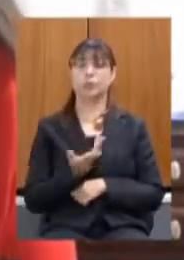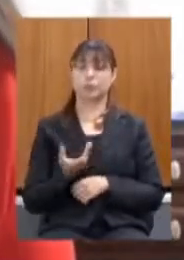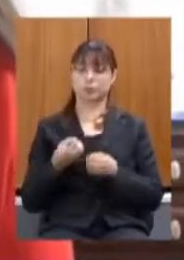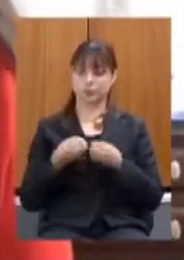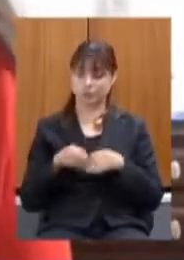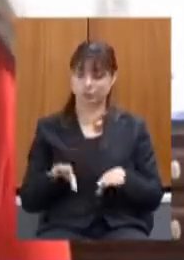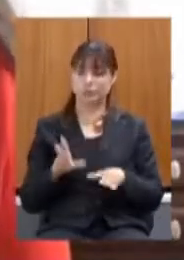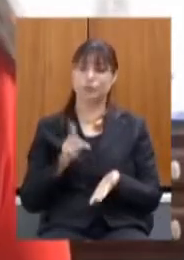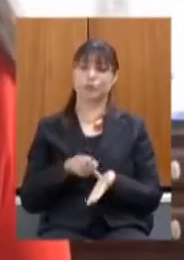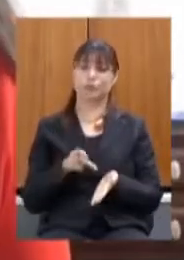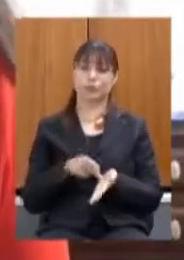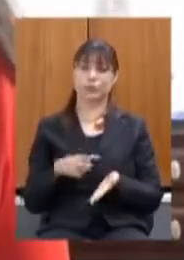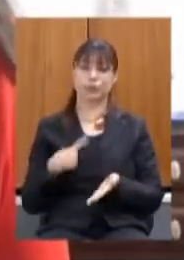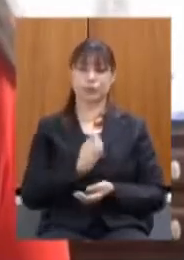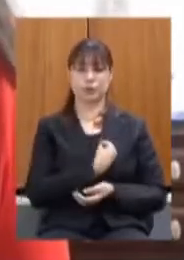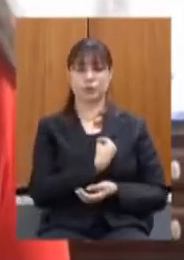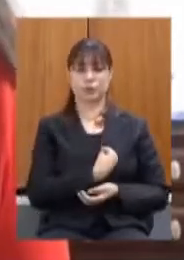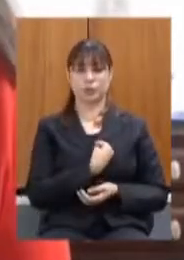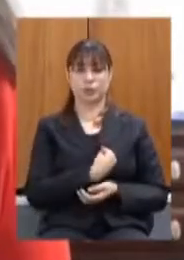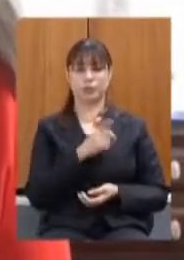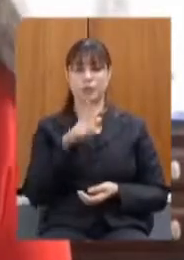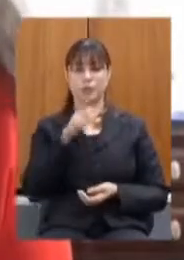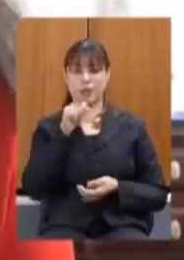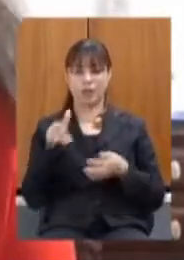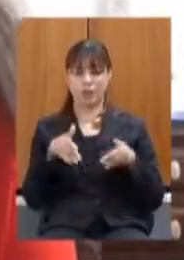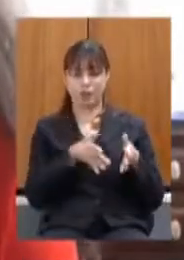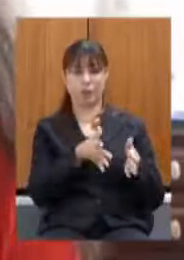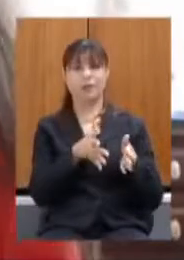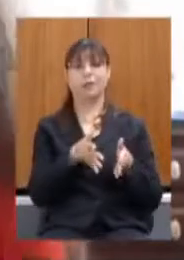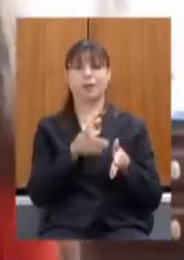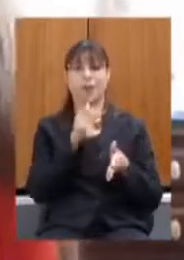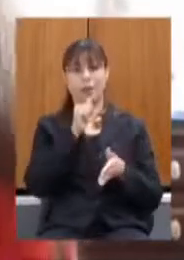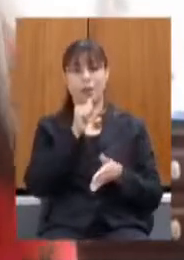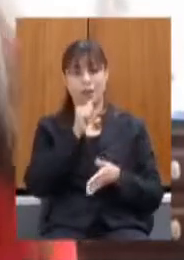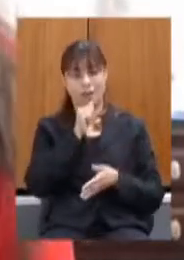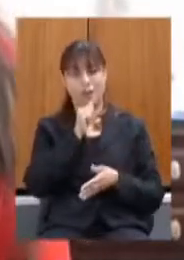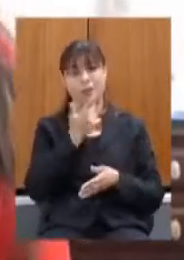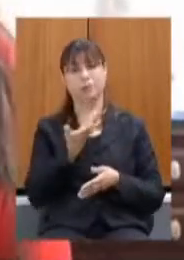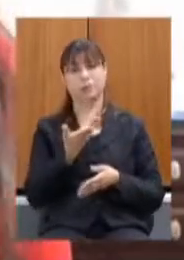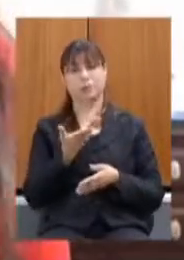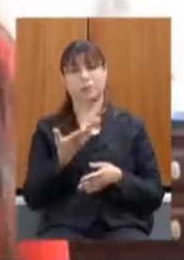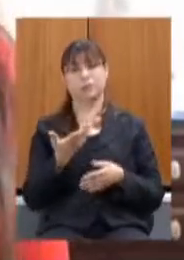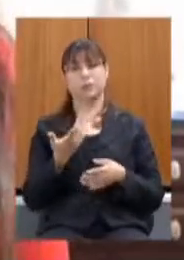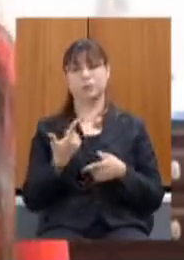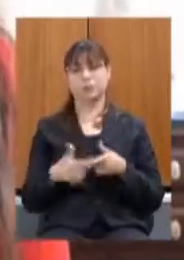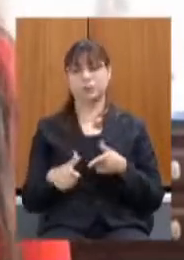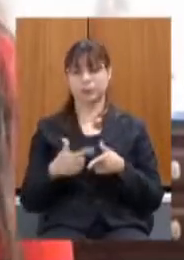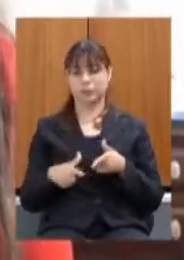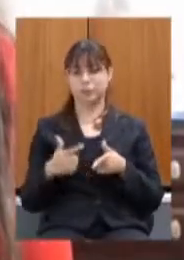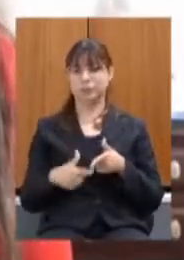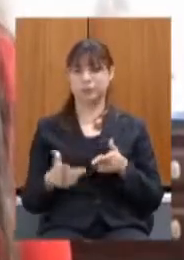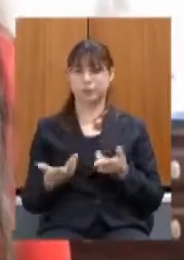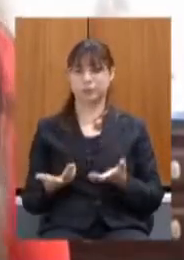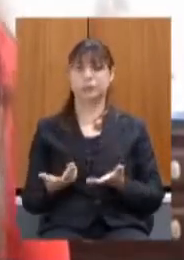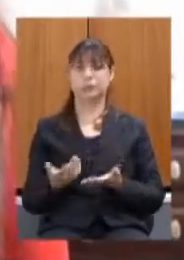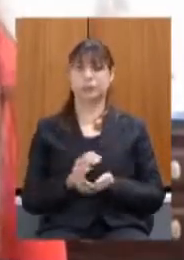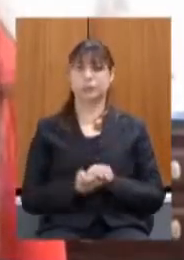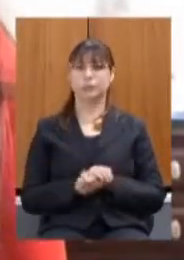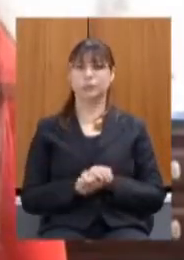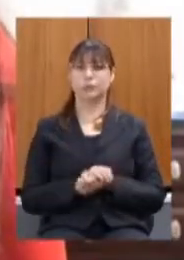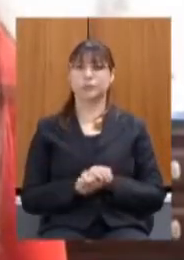nossa vida que é o nosso Rio está ainda comprometida temos comprometimentos sérios